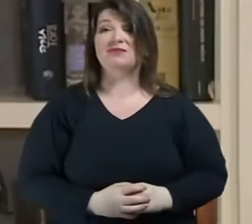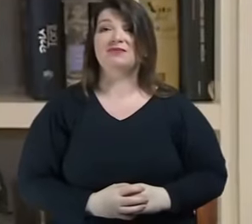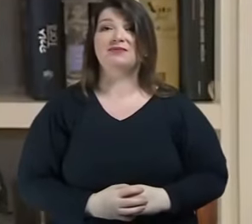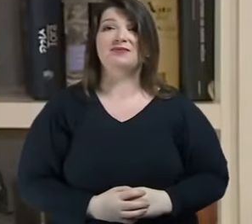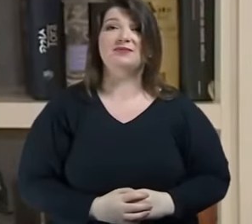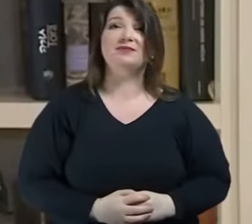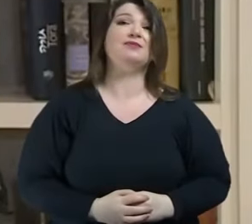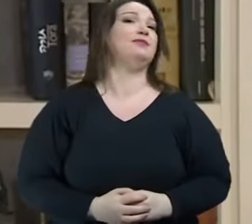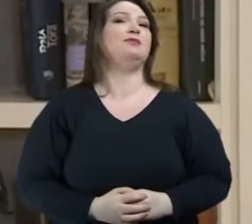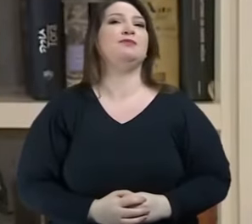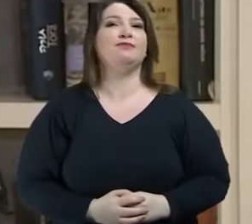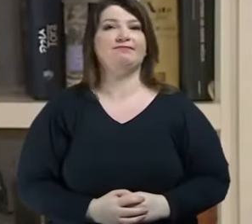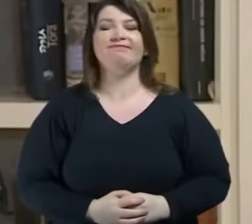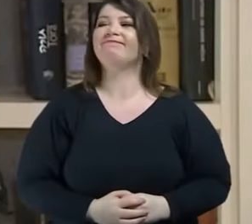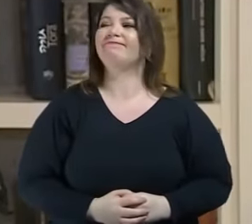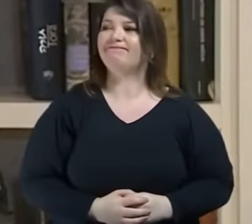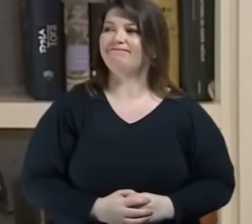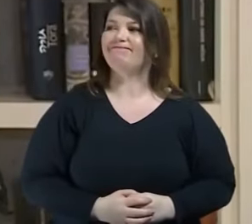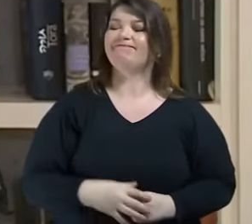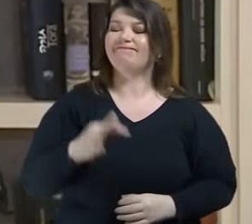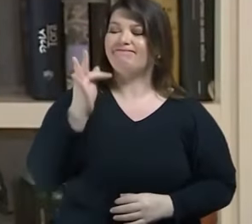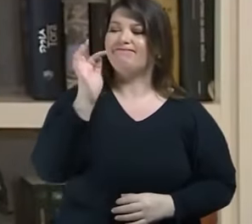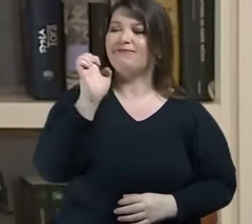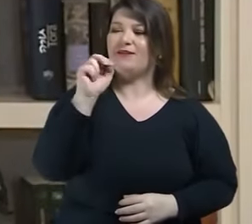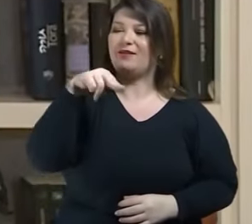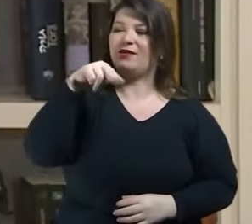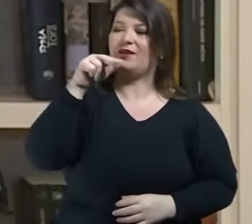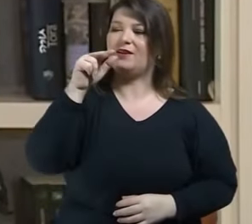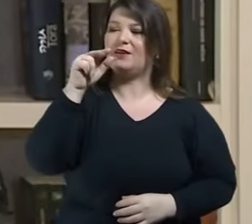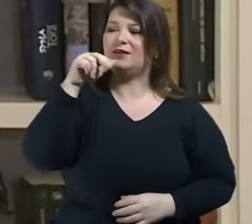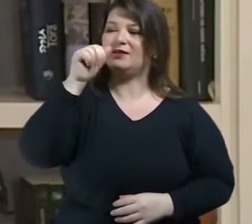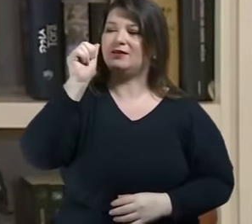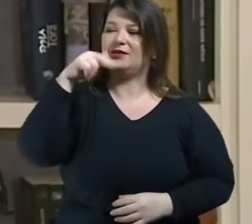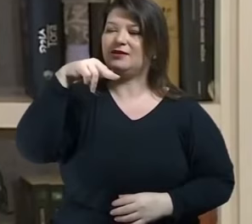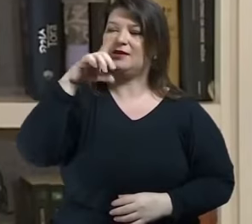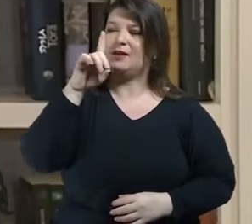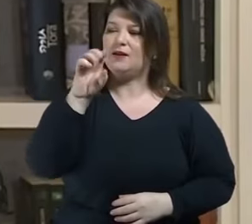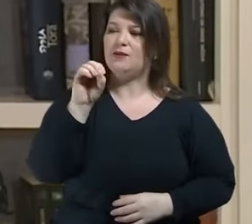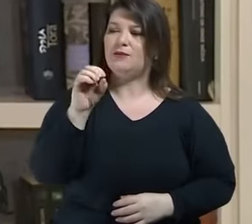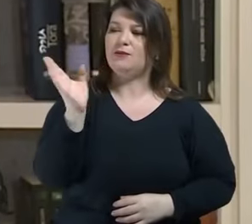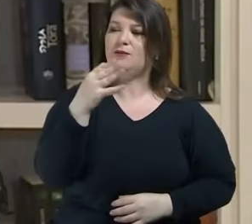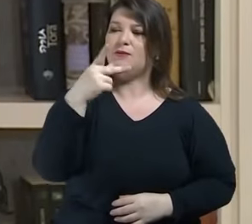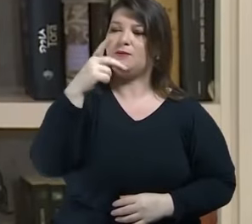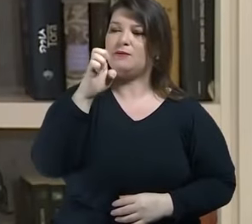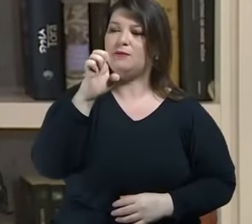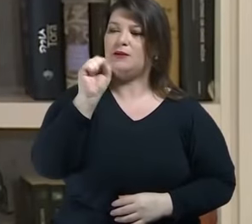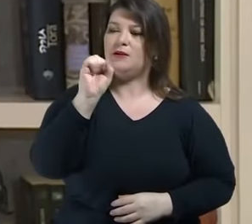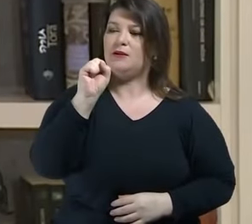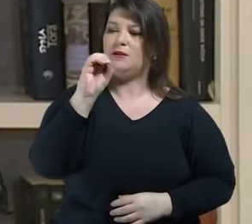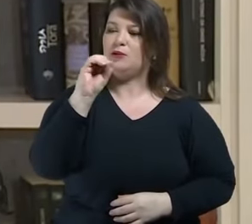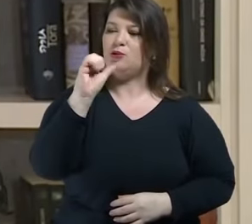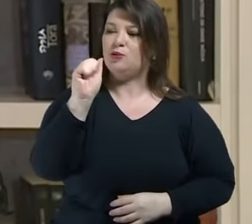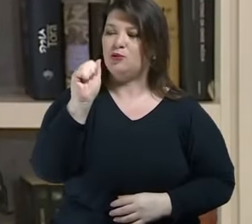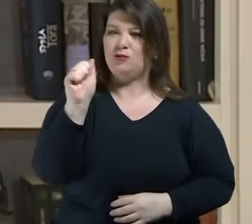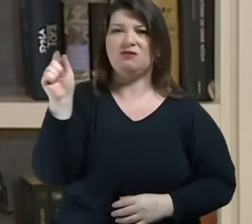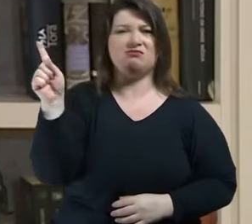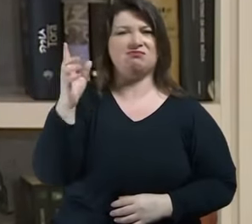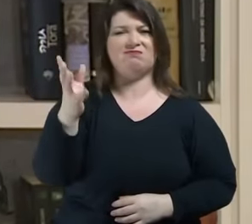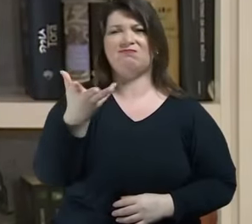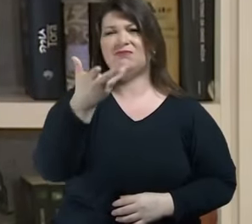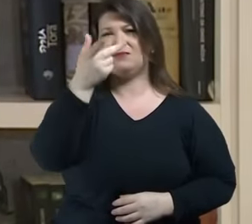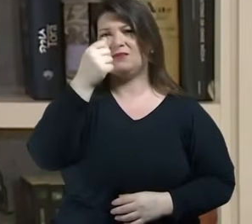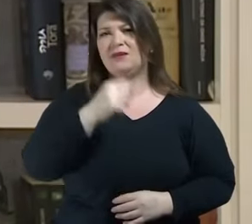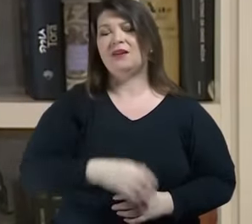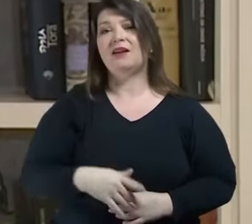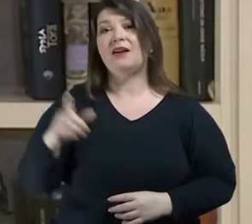grande grande Fernando Pessoa uma parte do gênio de um homem como Fernando Pessoa era a capacidade dele de responder a poucos